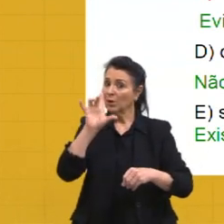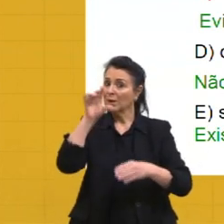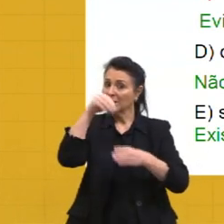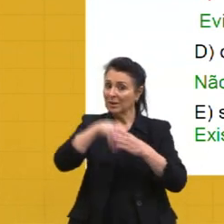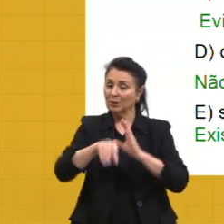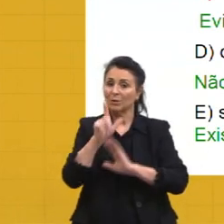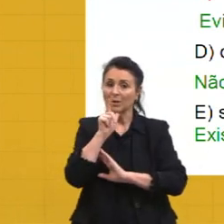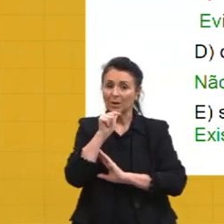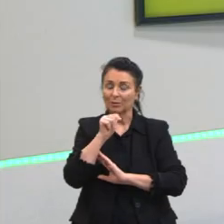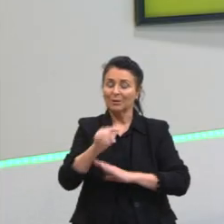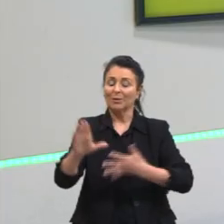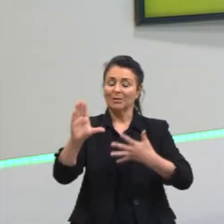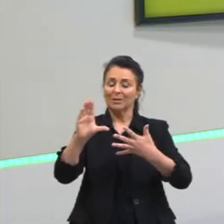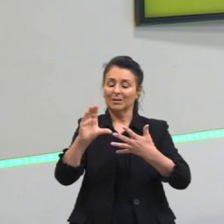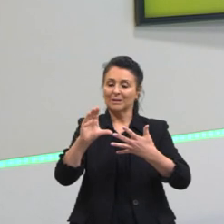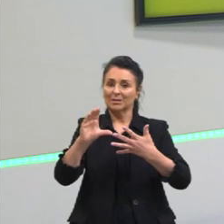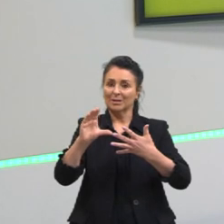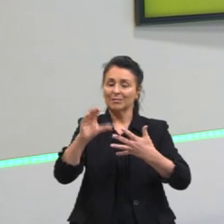C é a correta.